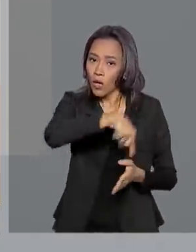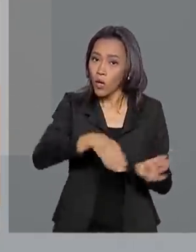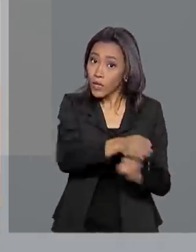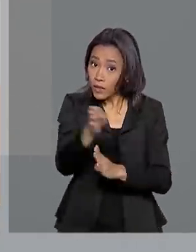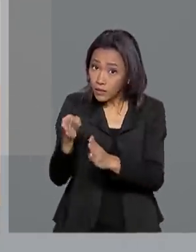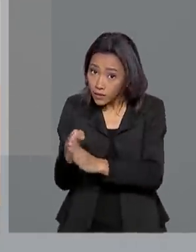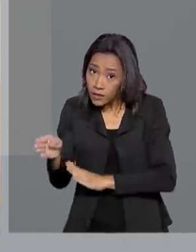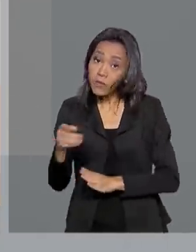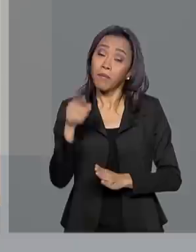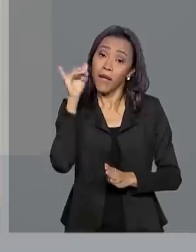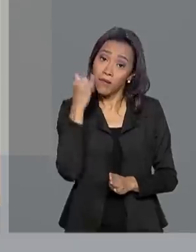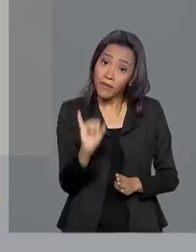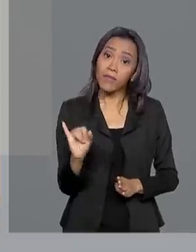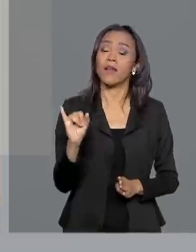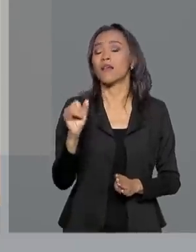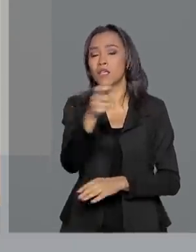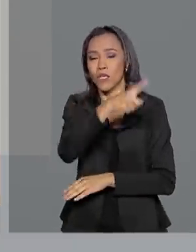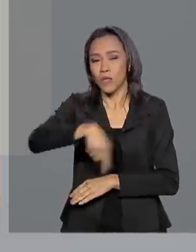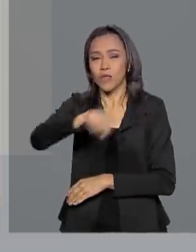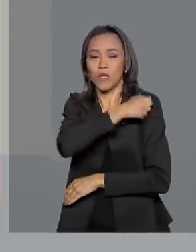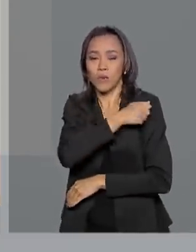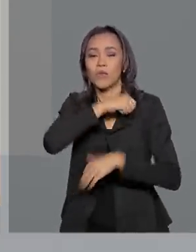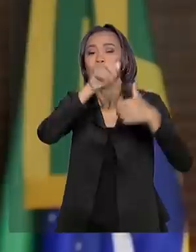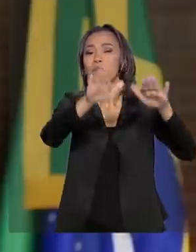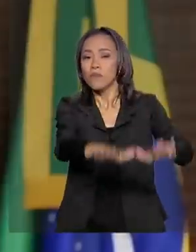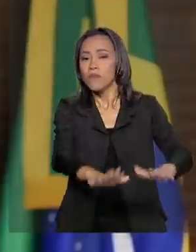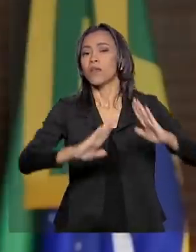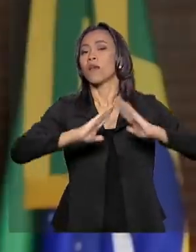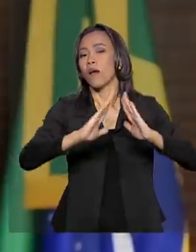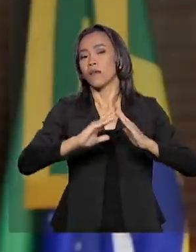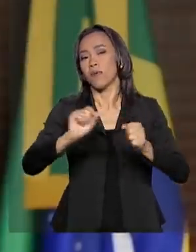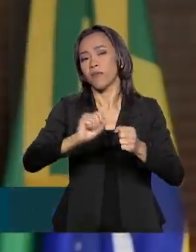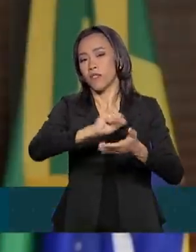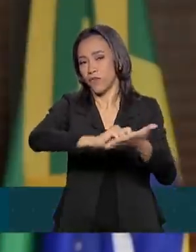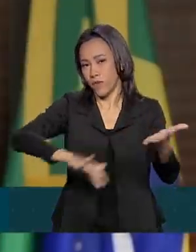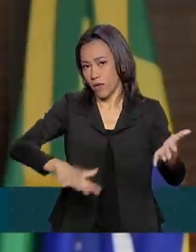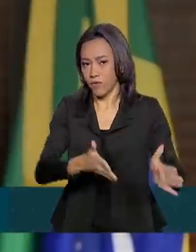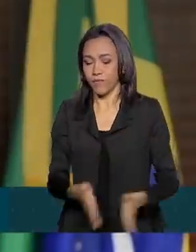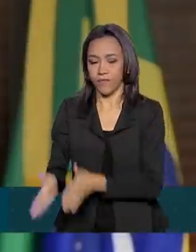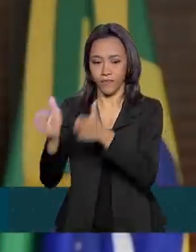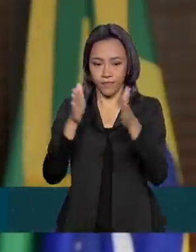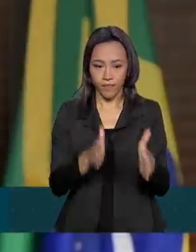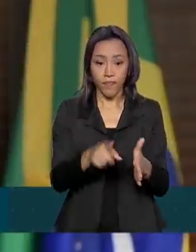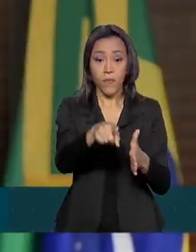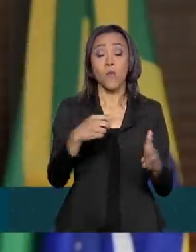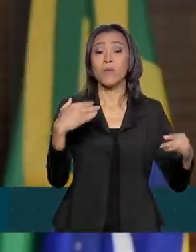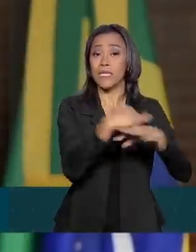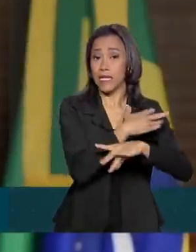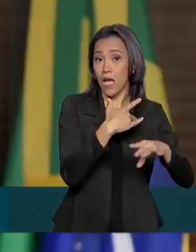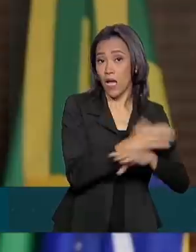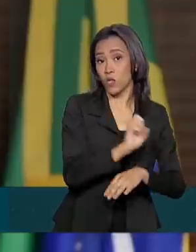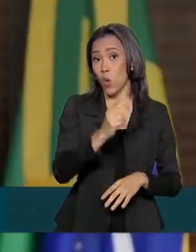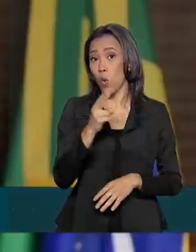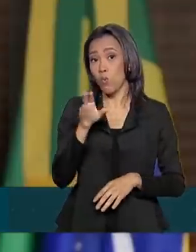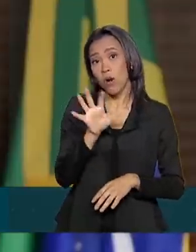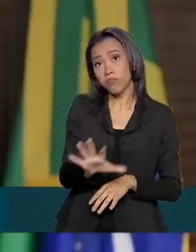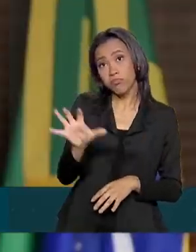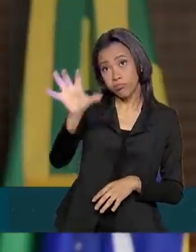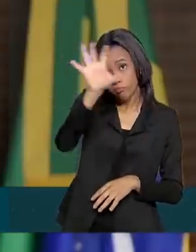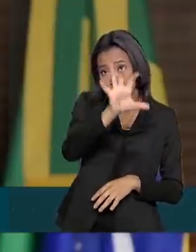permitam aos alunos fazer mais trabalhos de casa. Uma cidade ou região que precise ter uma atenção